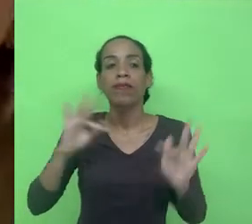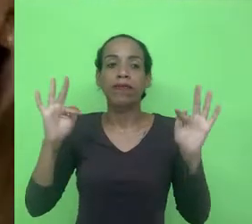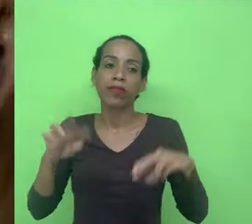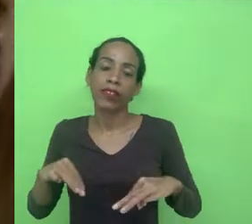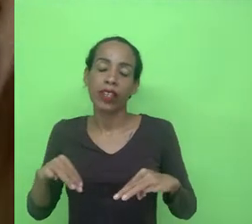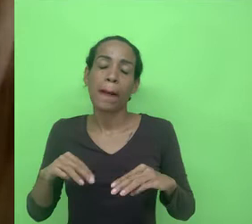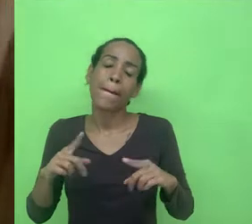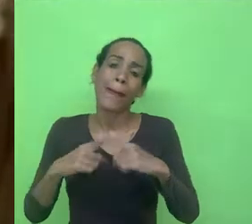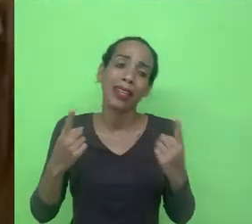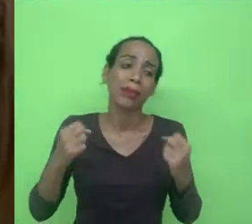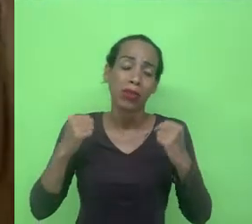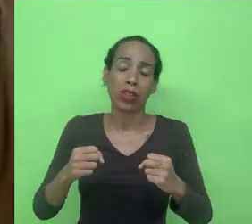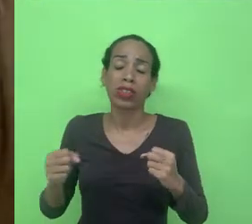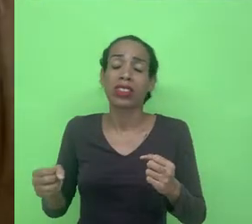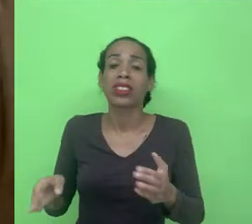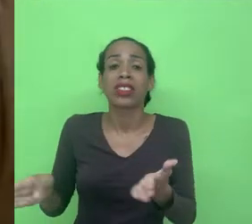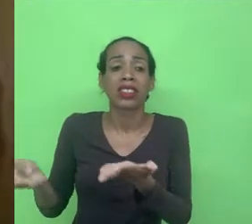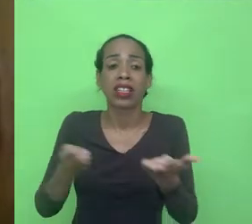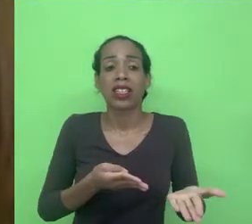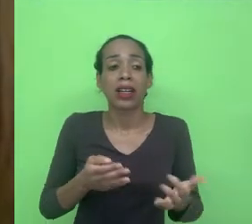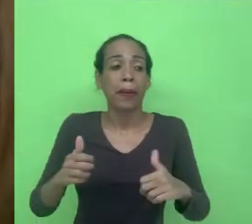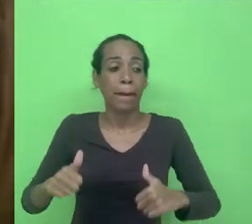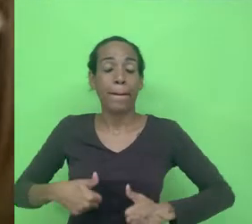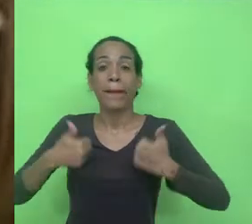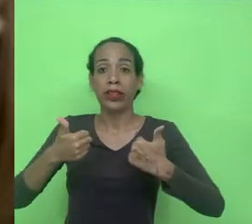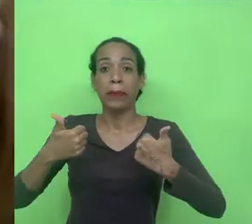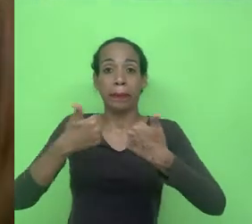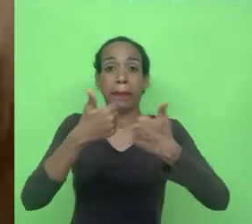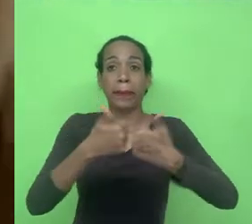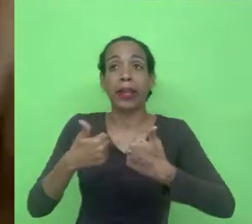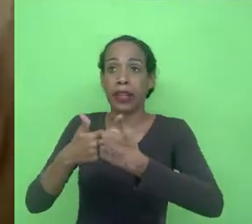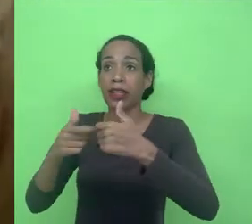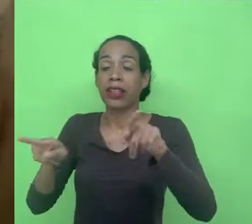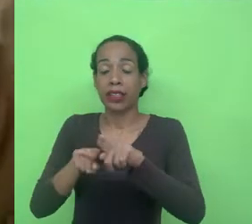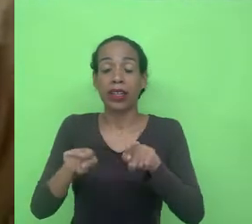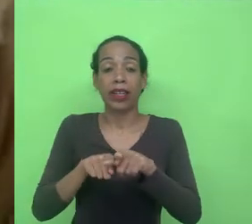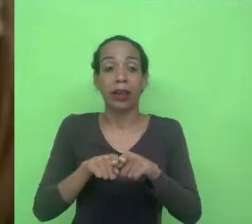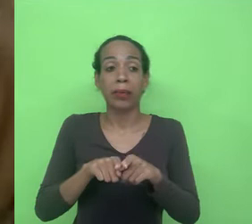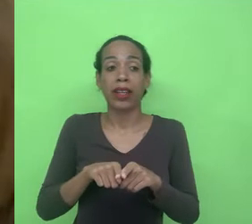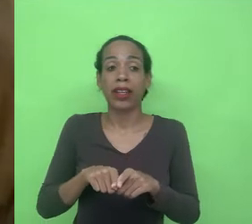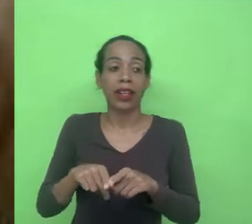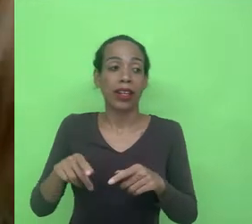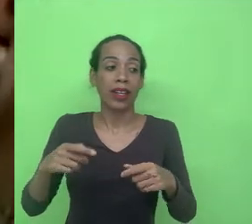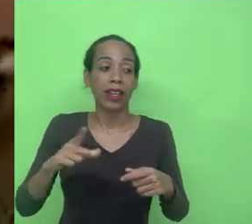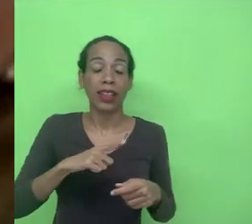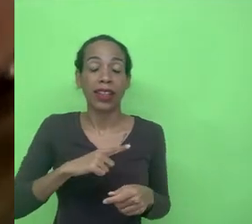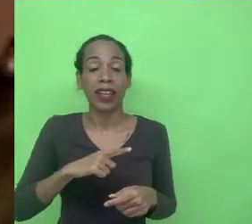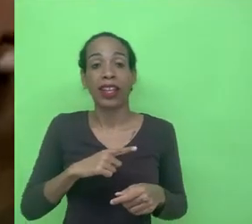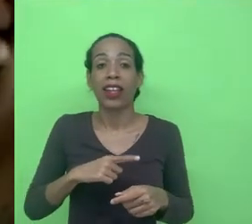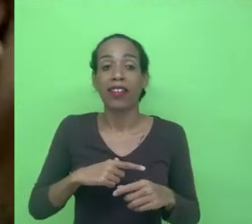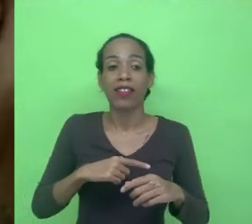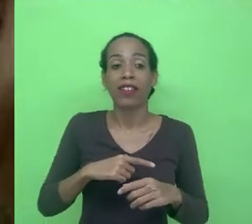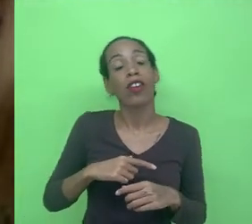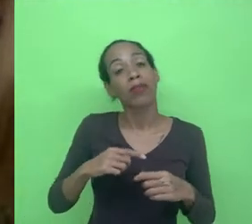também pode trazer muitas benesses muita proximidade também para atores que talvez estejam estariam